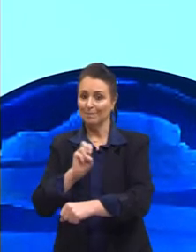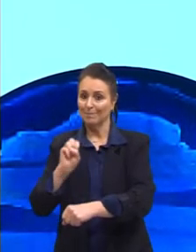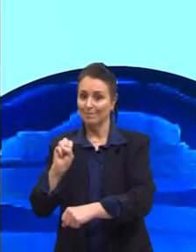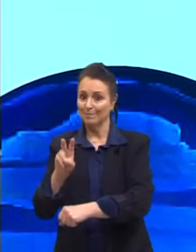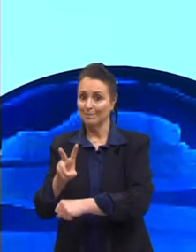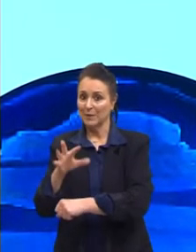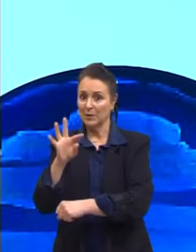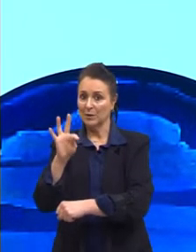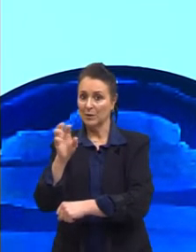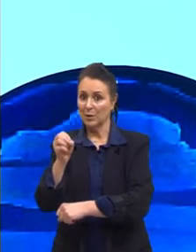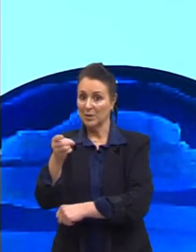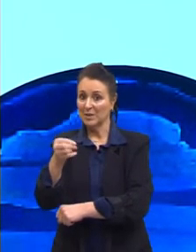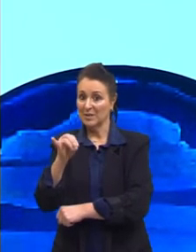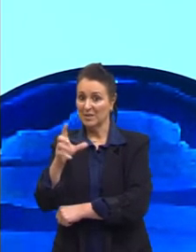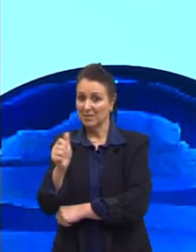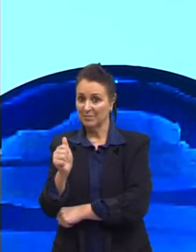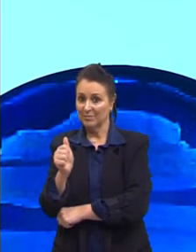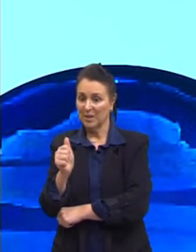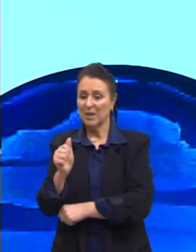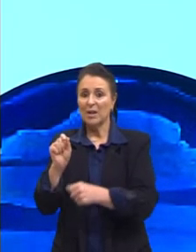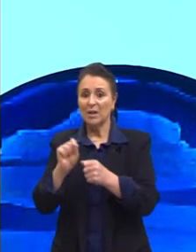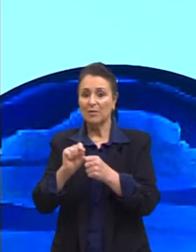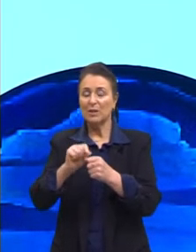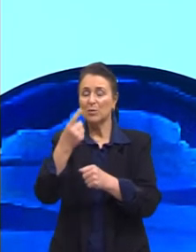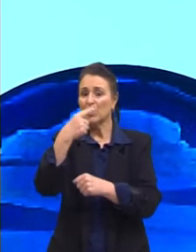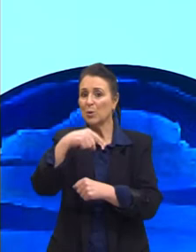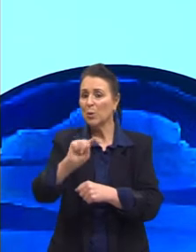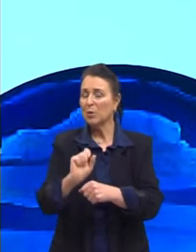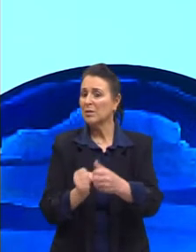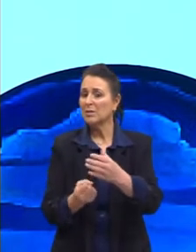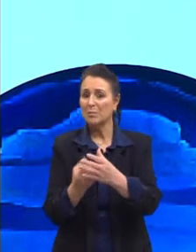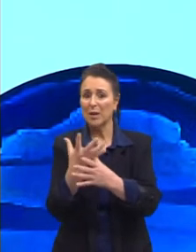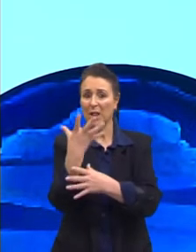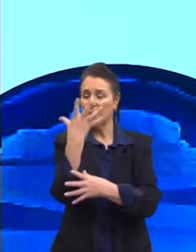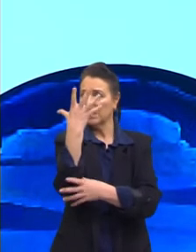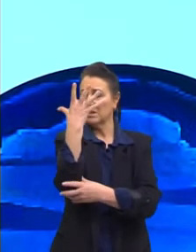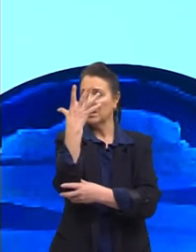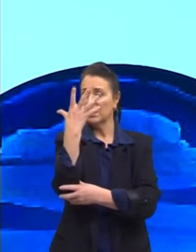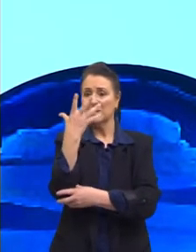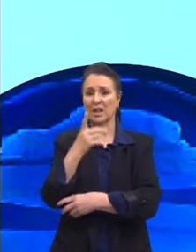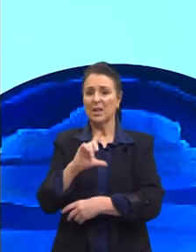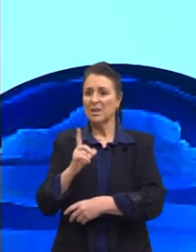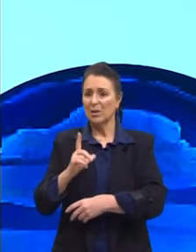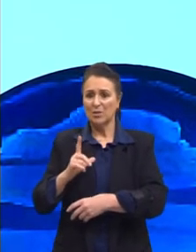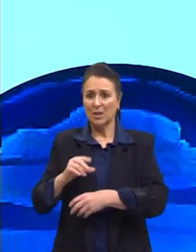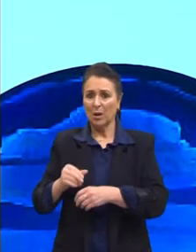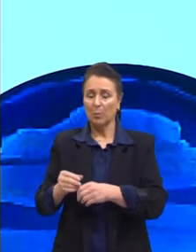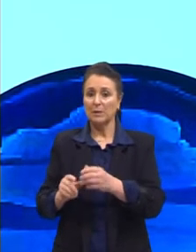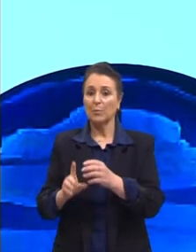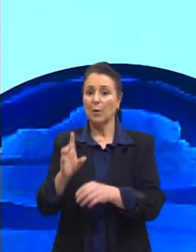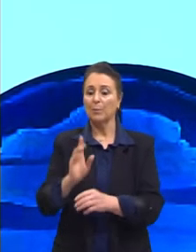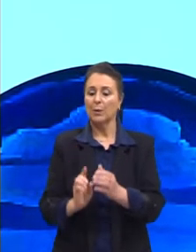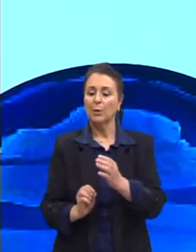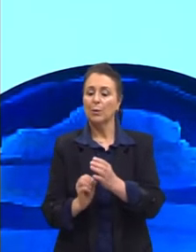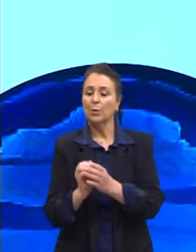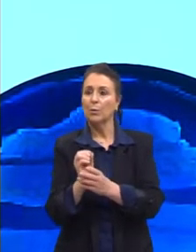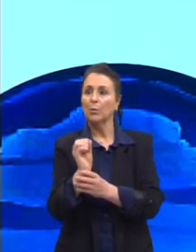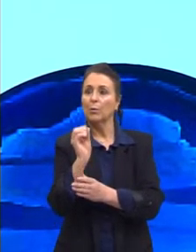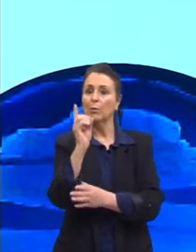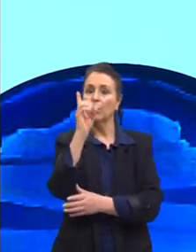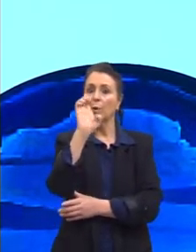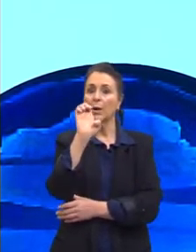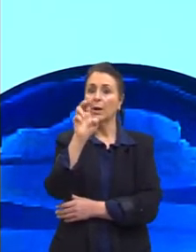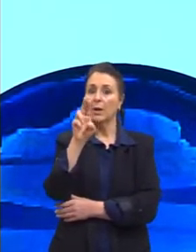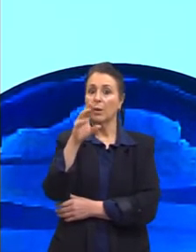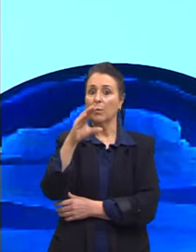que não permitem que outras plantas germinem ao seu redor. Por exemplo, o eucalipto, nas suas folhas, quando as